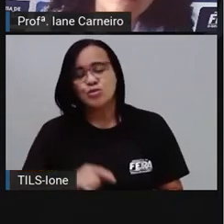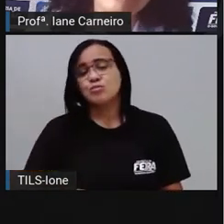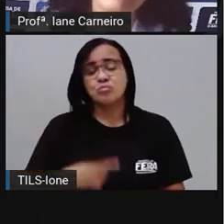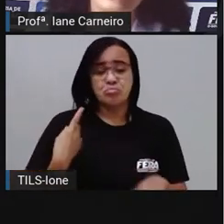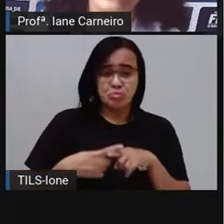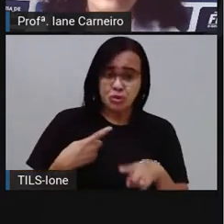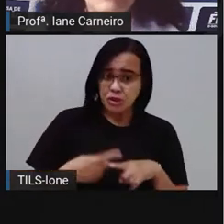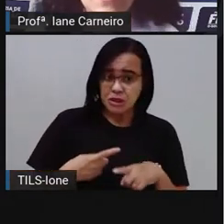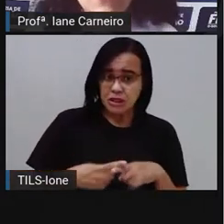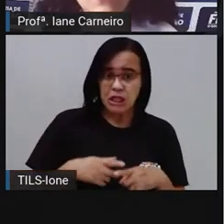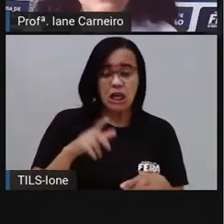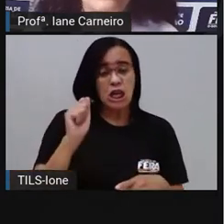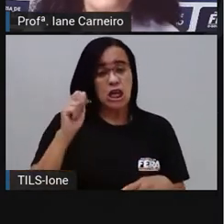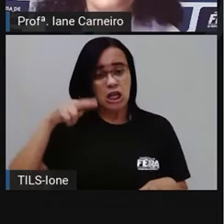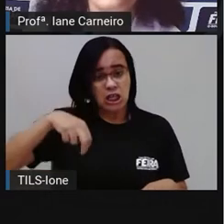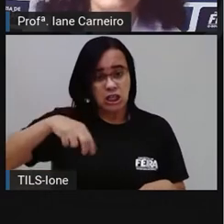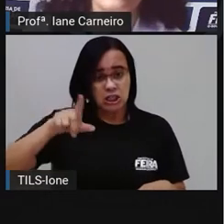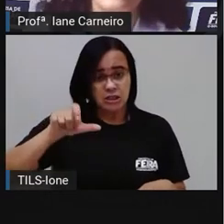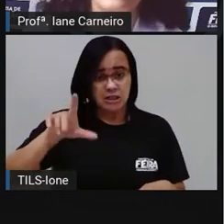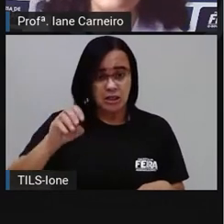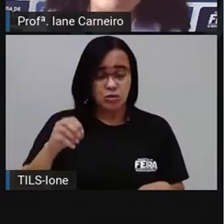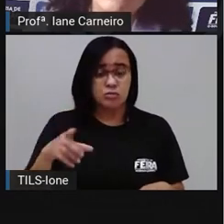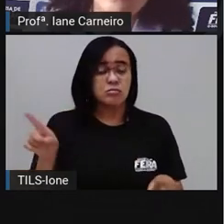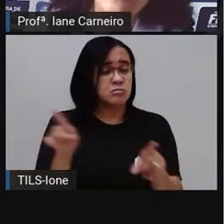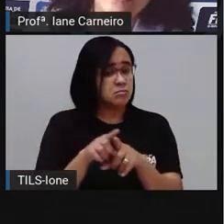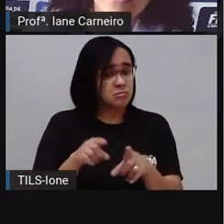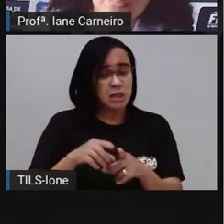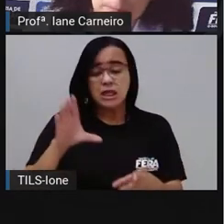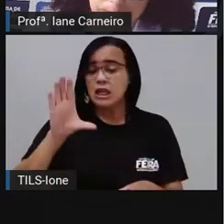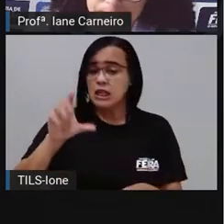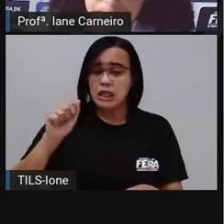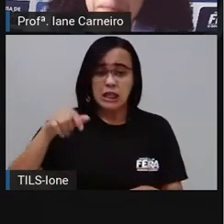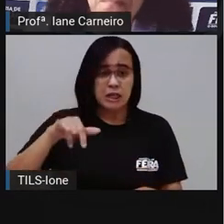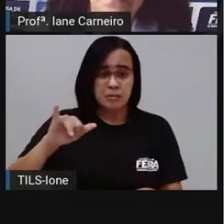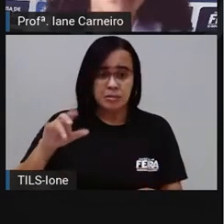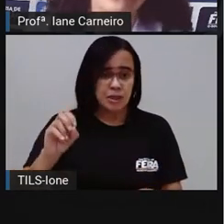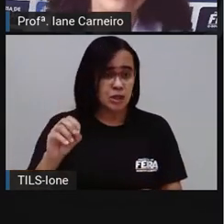Ângelo, nem Camilo. O João era assim.